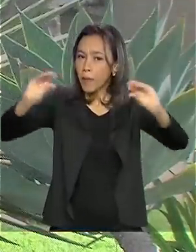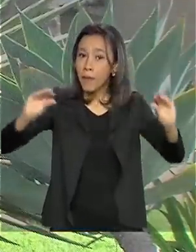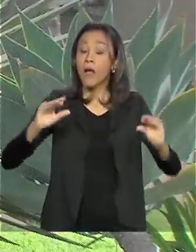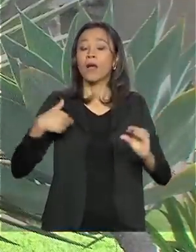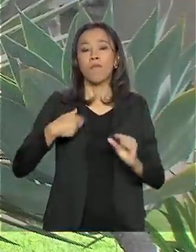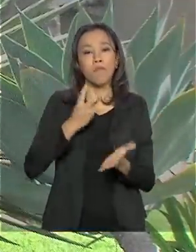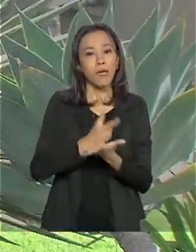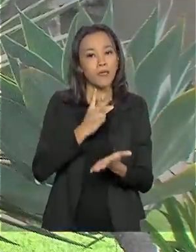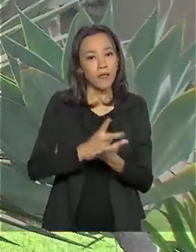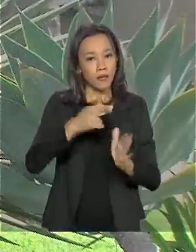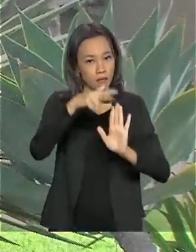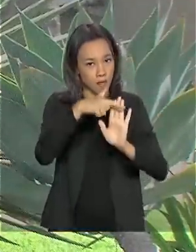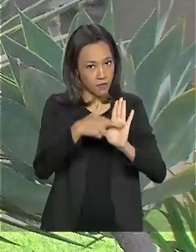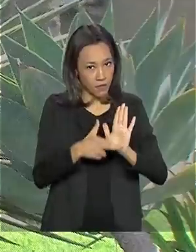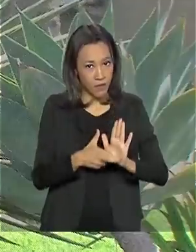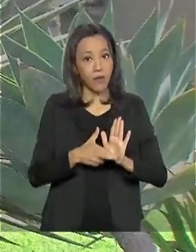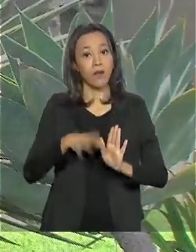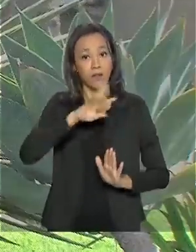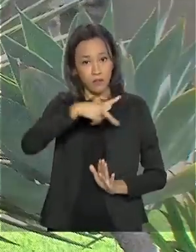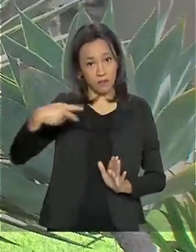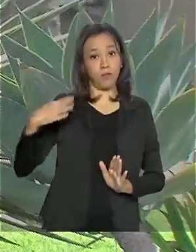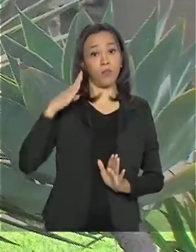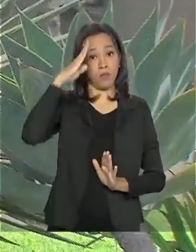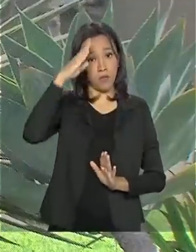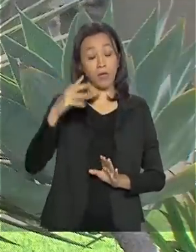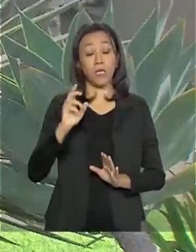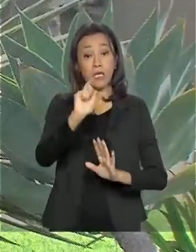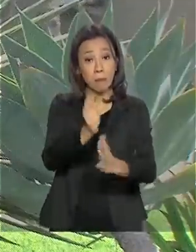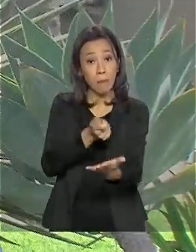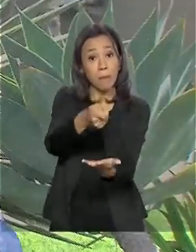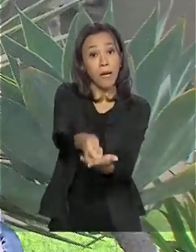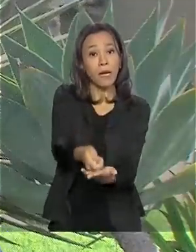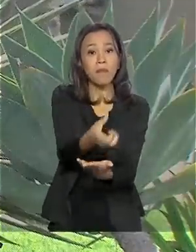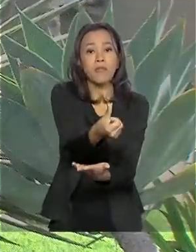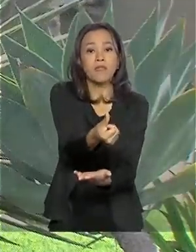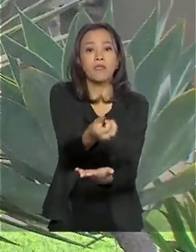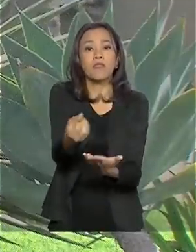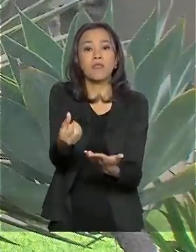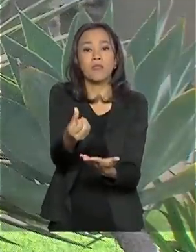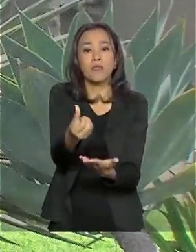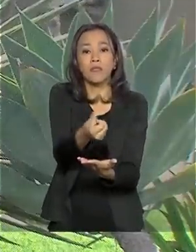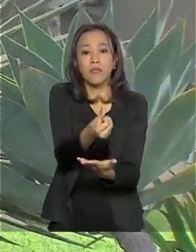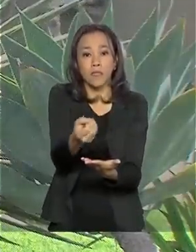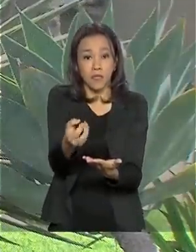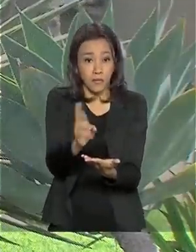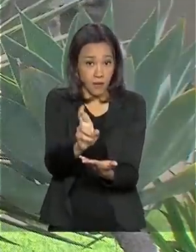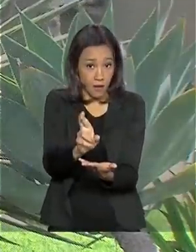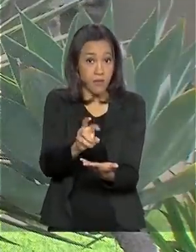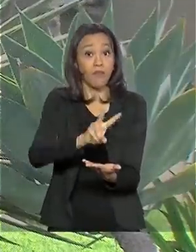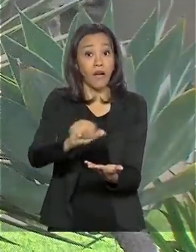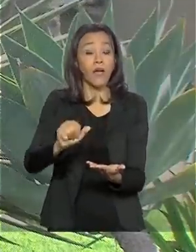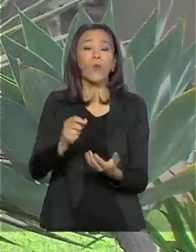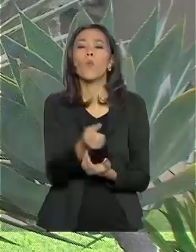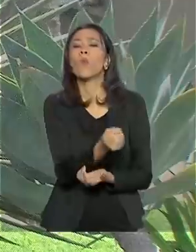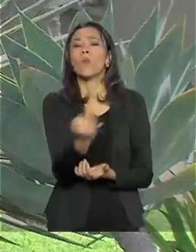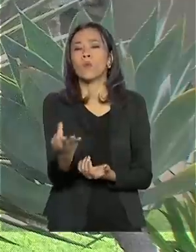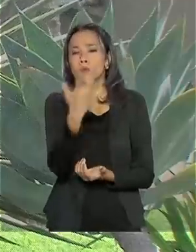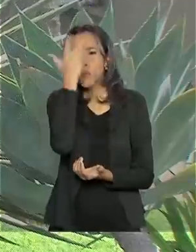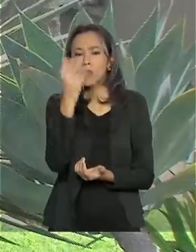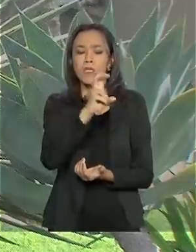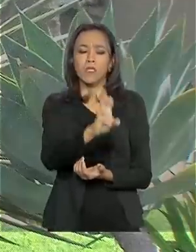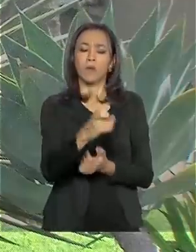os critérios e também o pagamento de 600 reais, dinheiro que deve cair no bolso de 54 milhões de